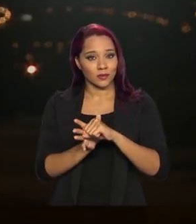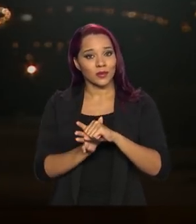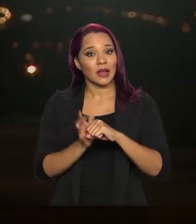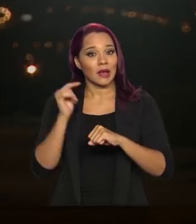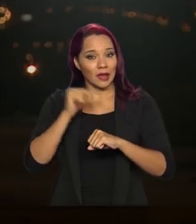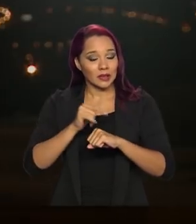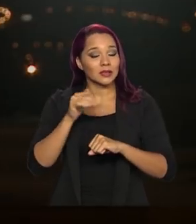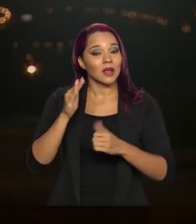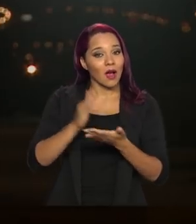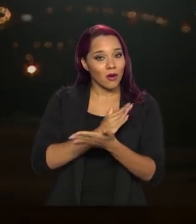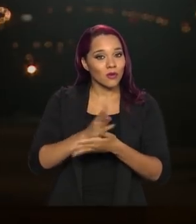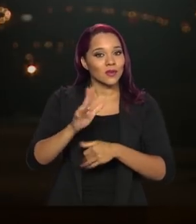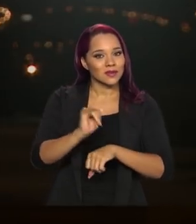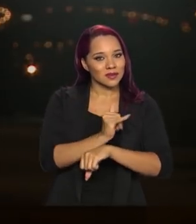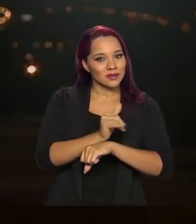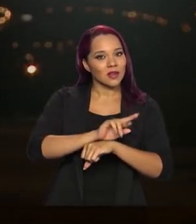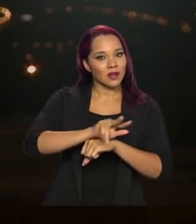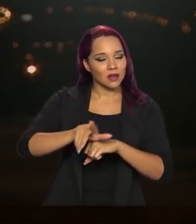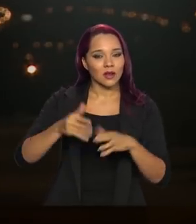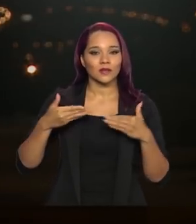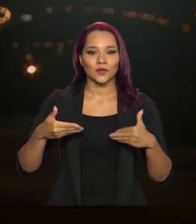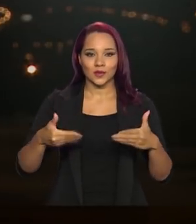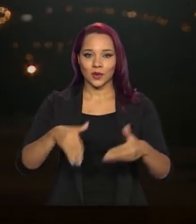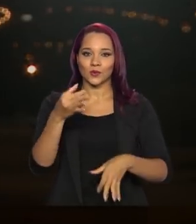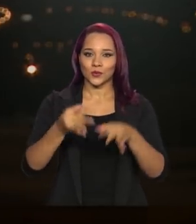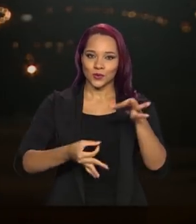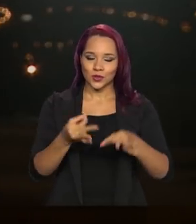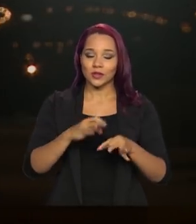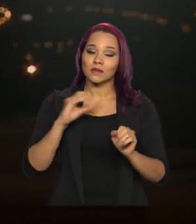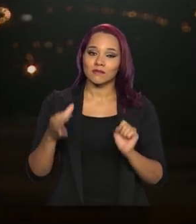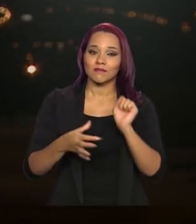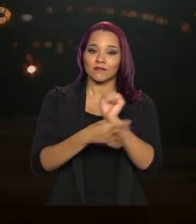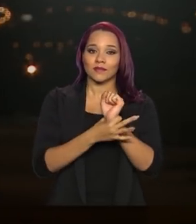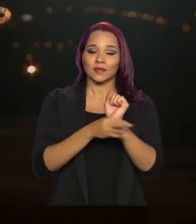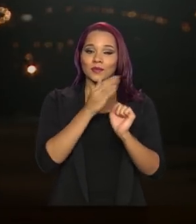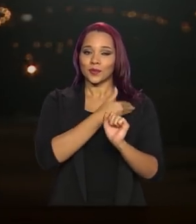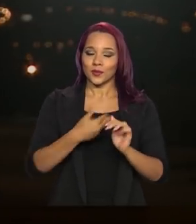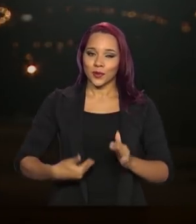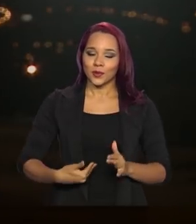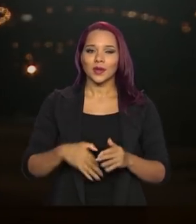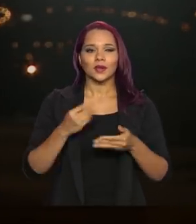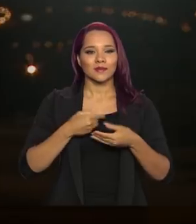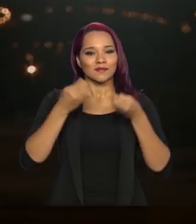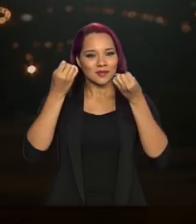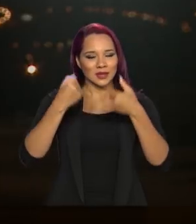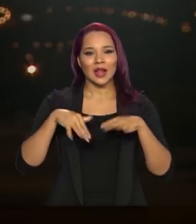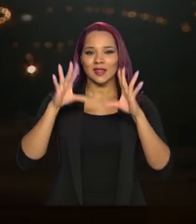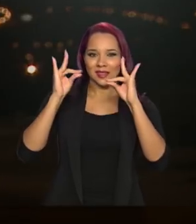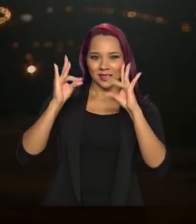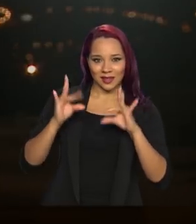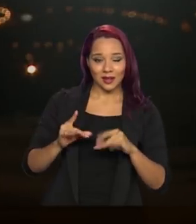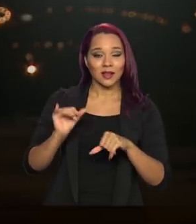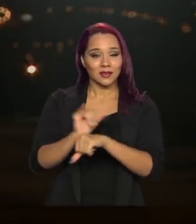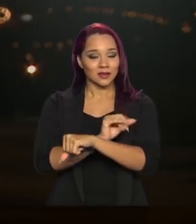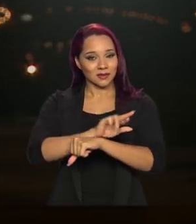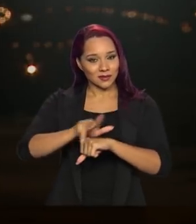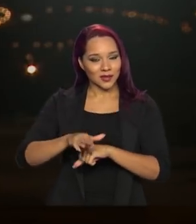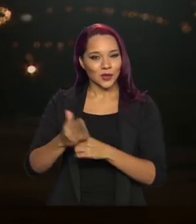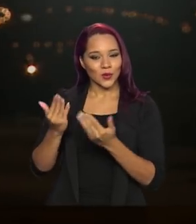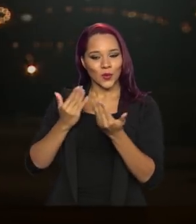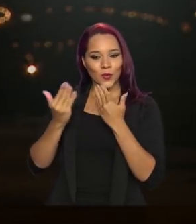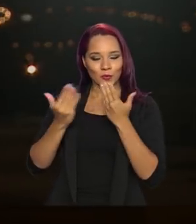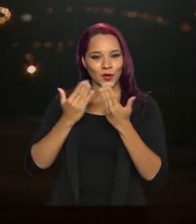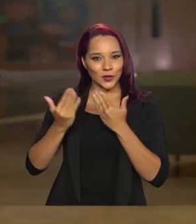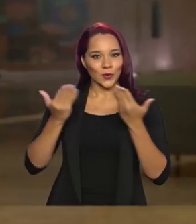essas são algumas das ações do Ministério da Justiça e Segurança Pública. E para detalhar essas medidas, eu converso